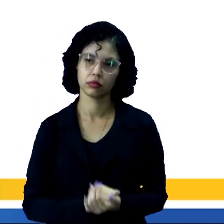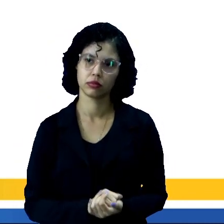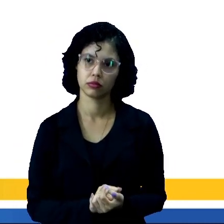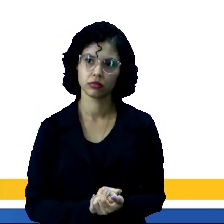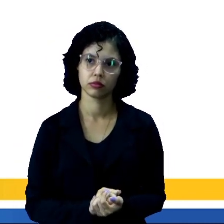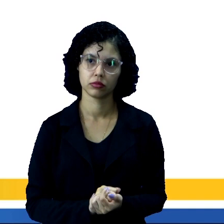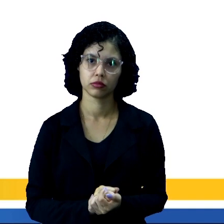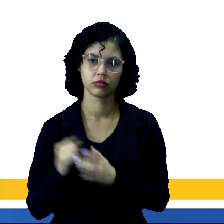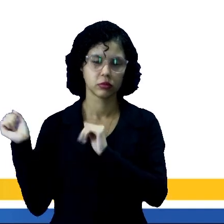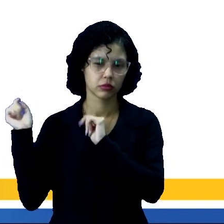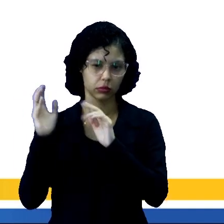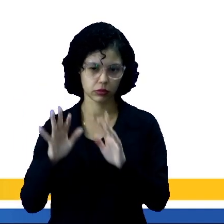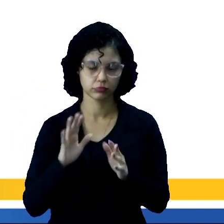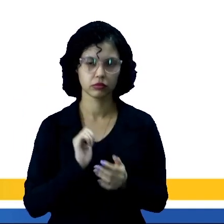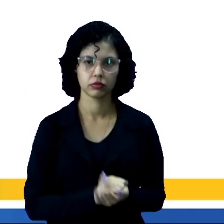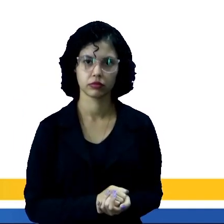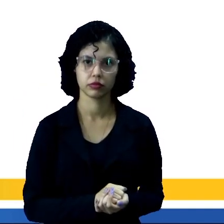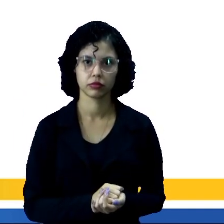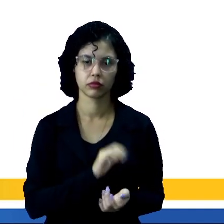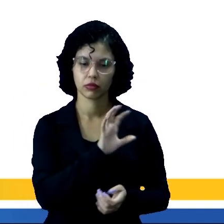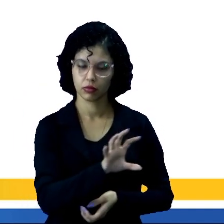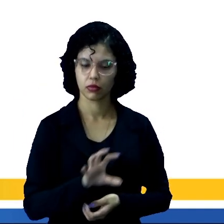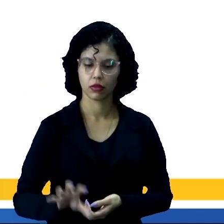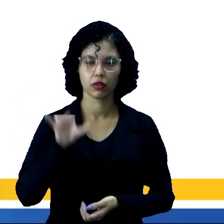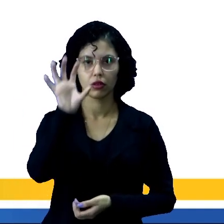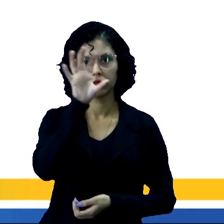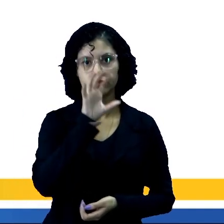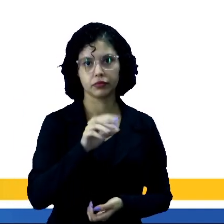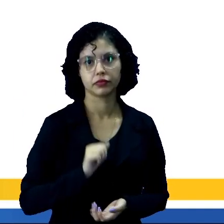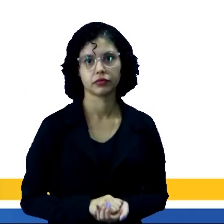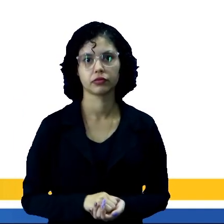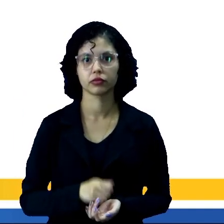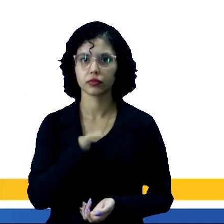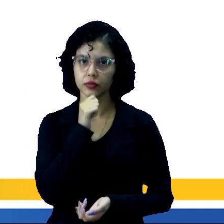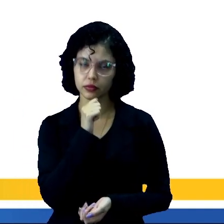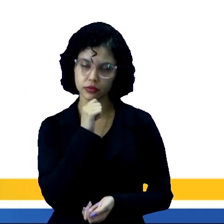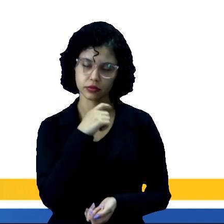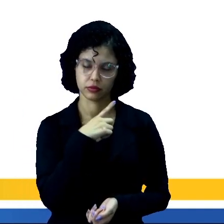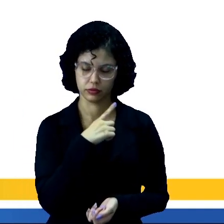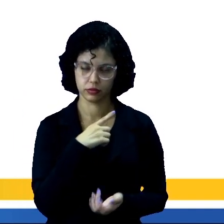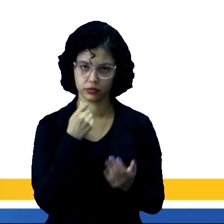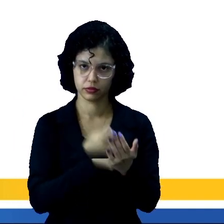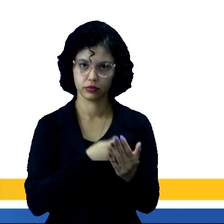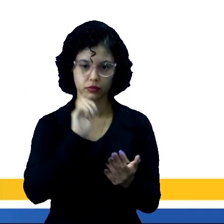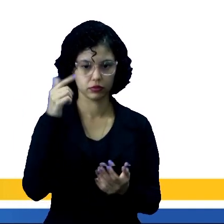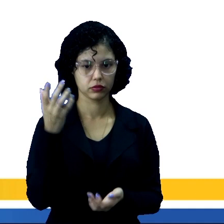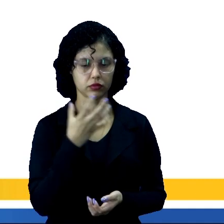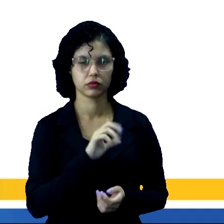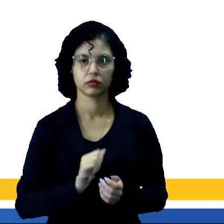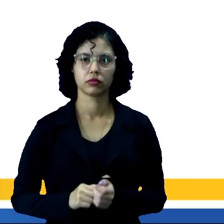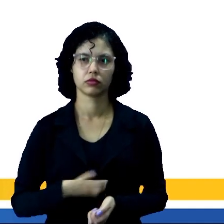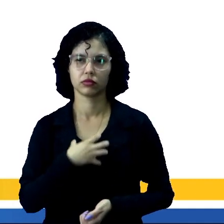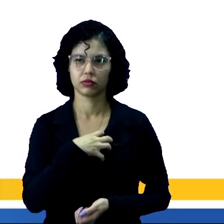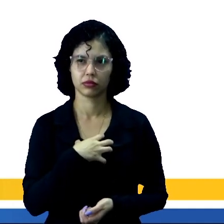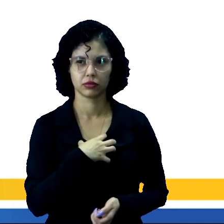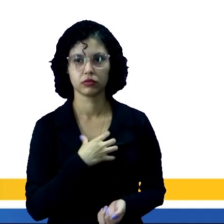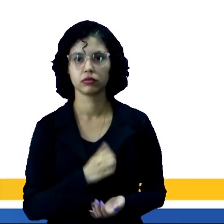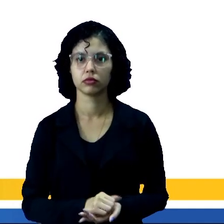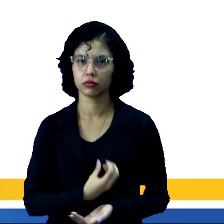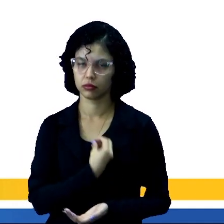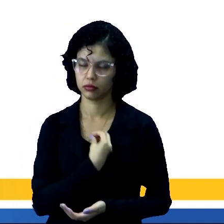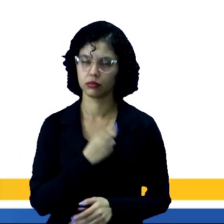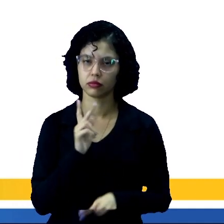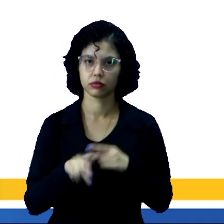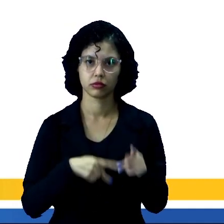esses invasores da região, que vinham aí impondo outro ritmo de vida e outros costumes a essas